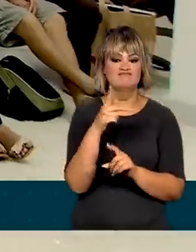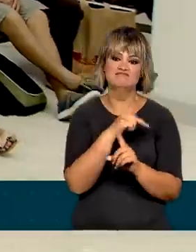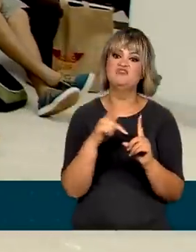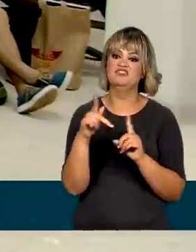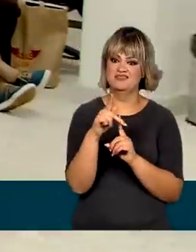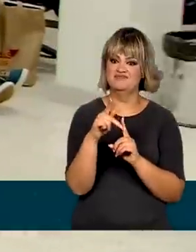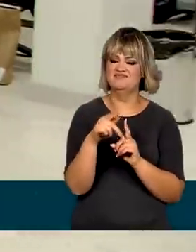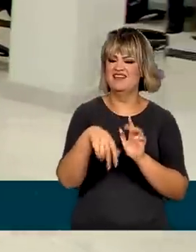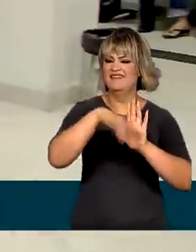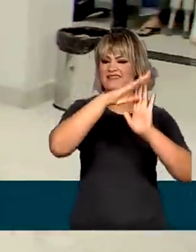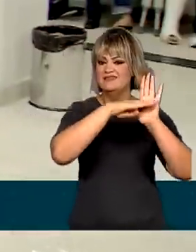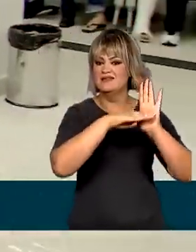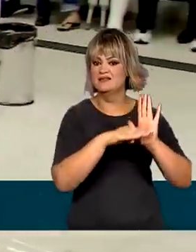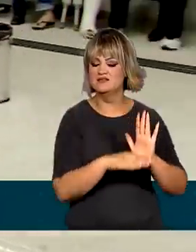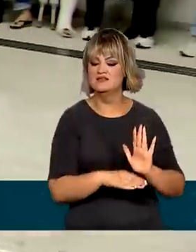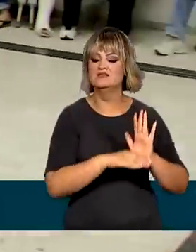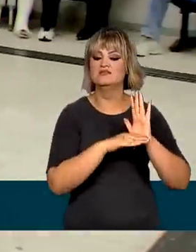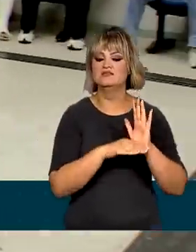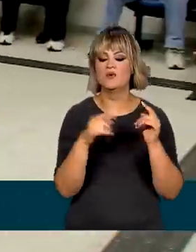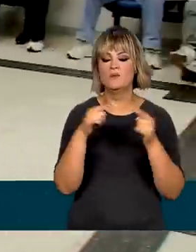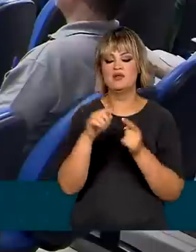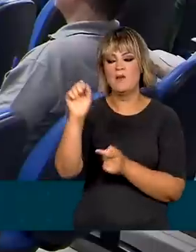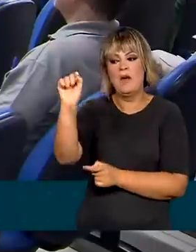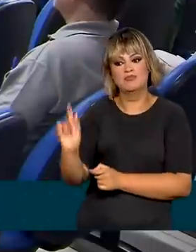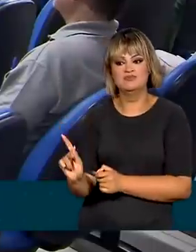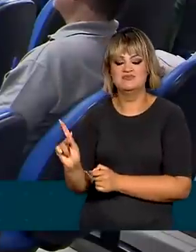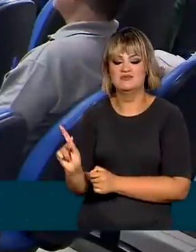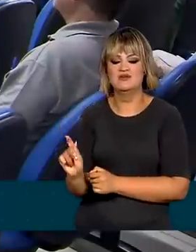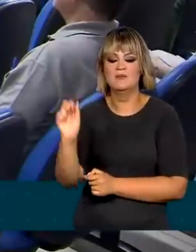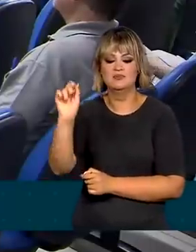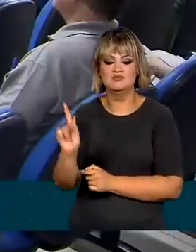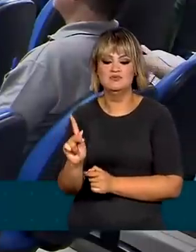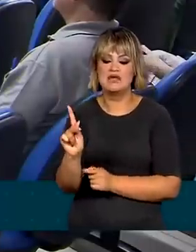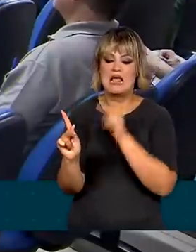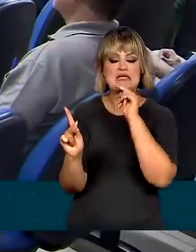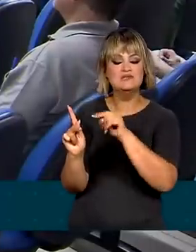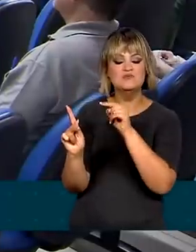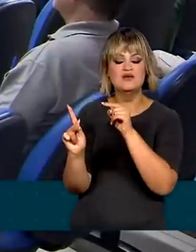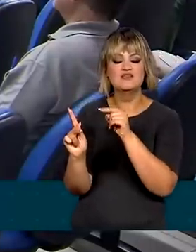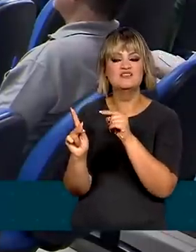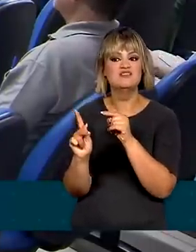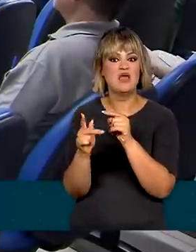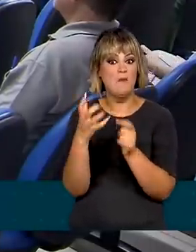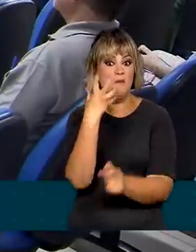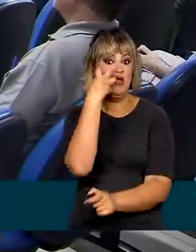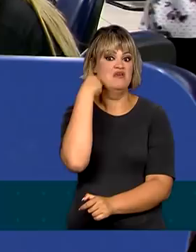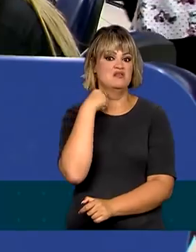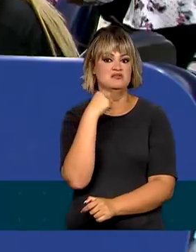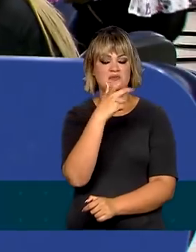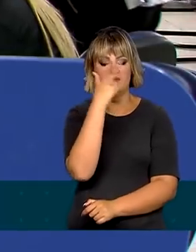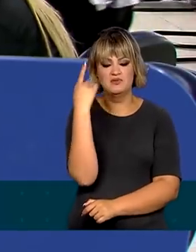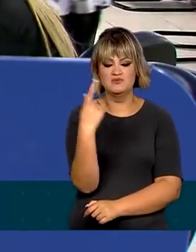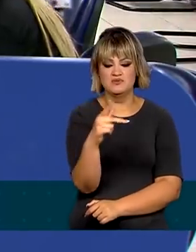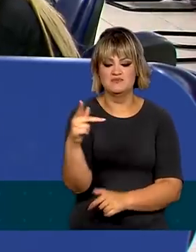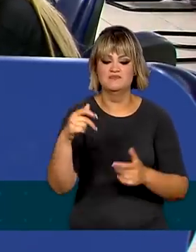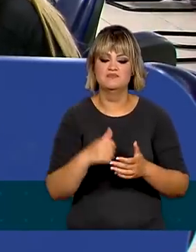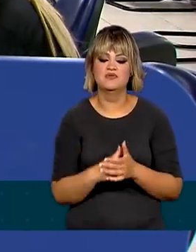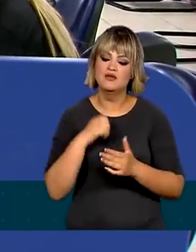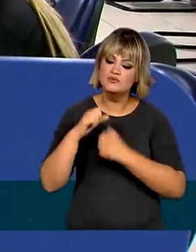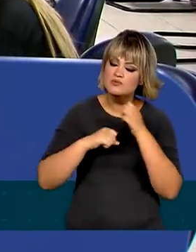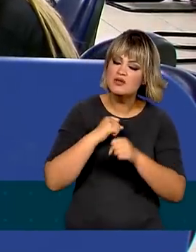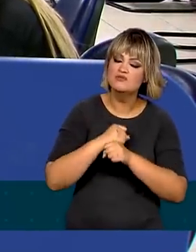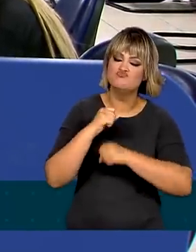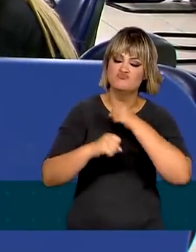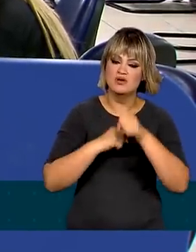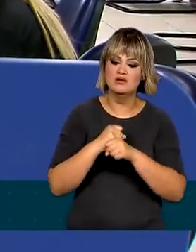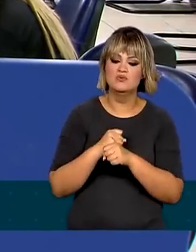Uma lista encabeçada pela aposentadoria, considerada um patrimônio do trabalhador. Ao longo dos anos, o